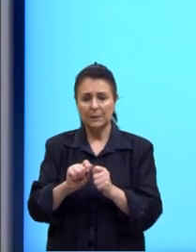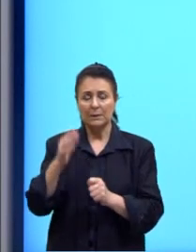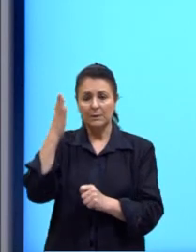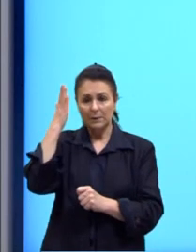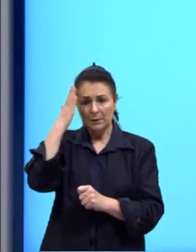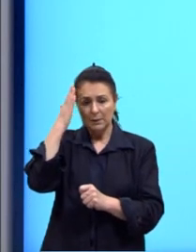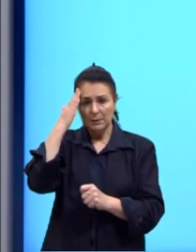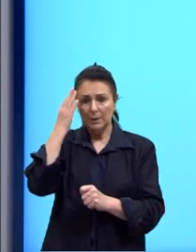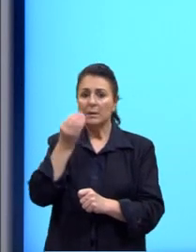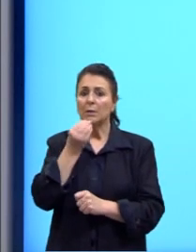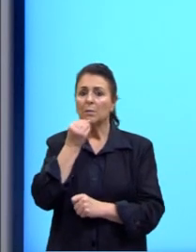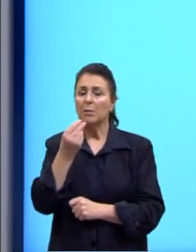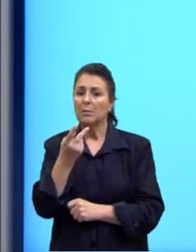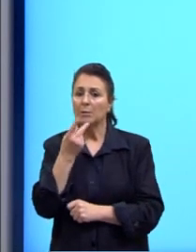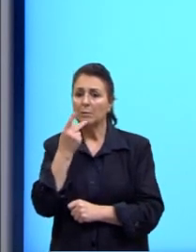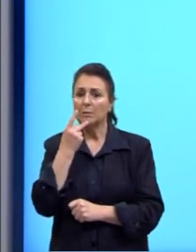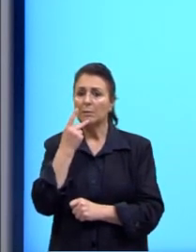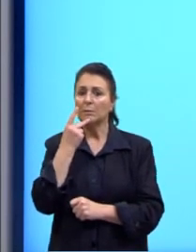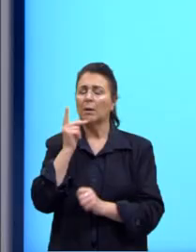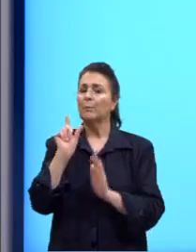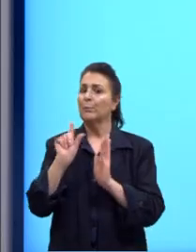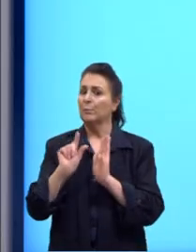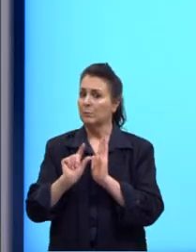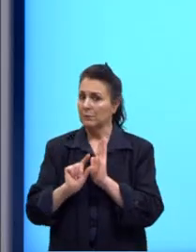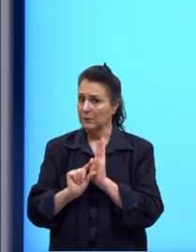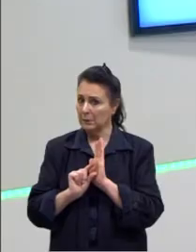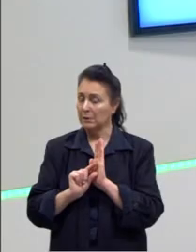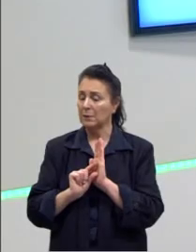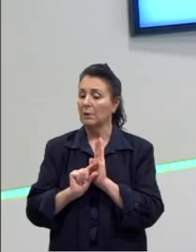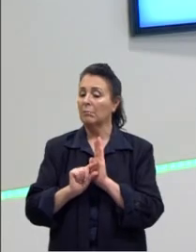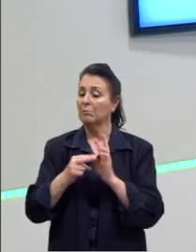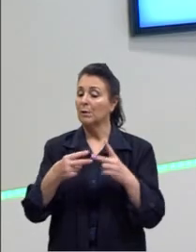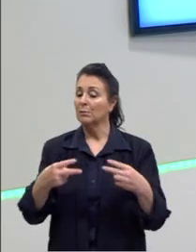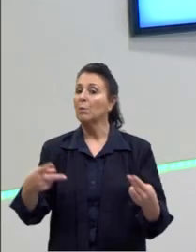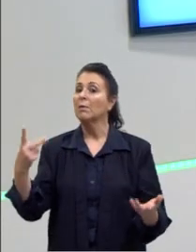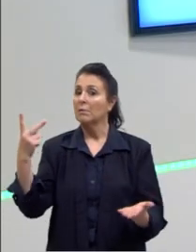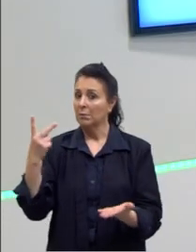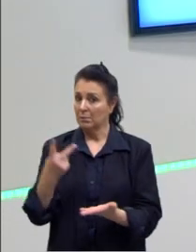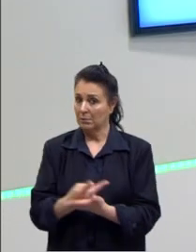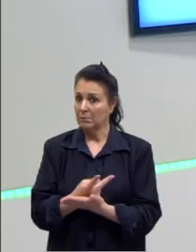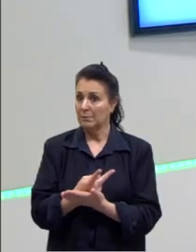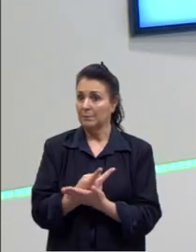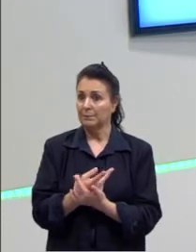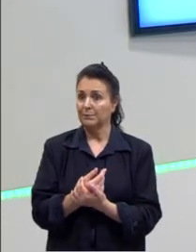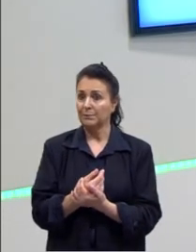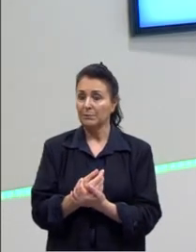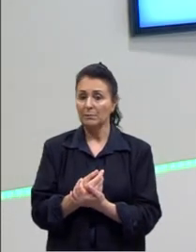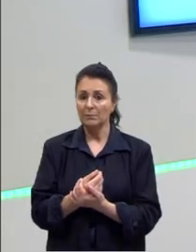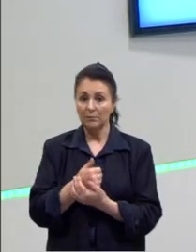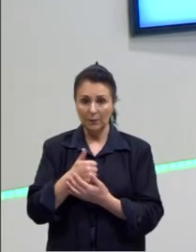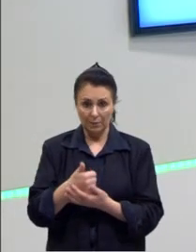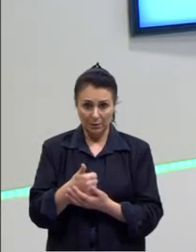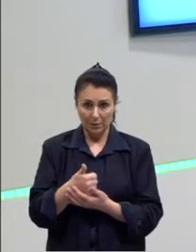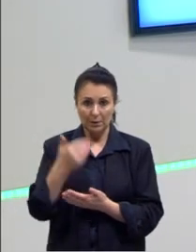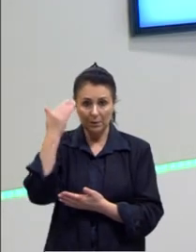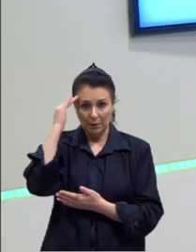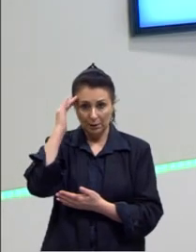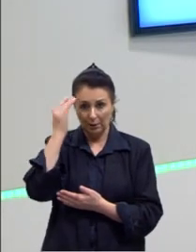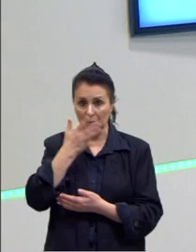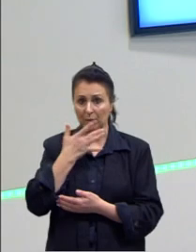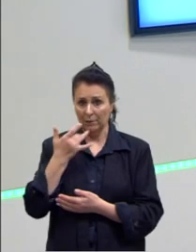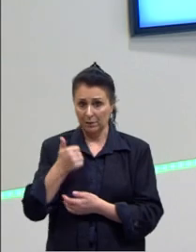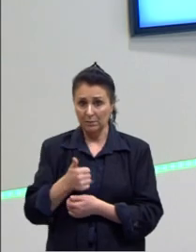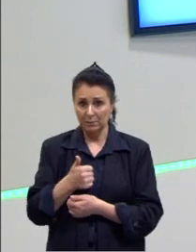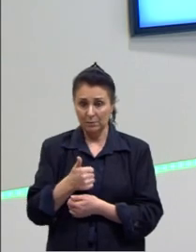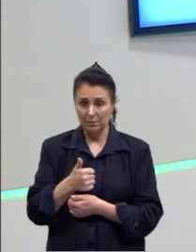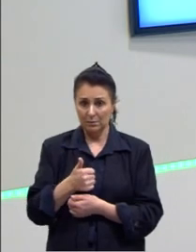tenho uma probabilidade bem remota das coisas acontecerem. Tudo bem até aí? Fácil, né?